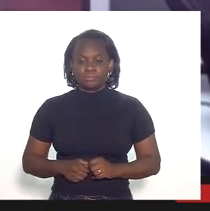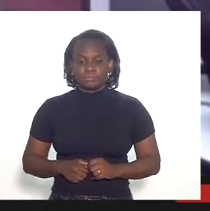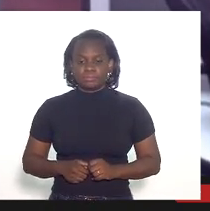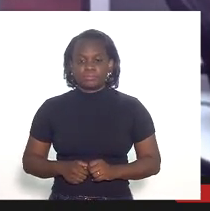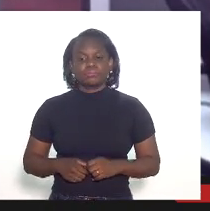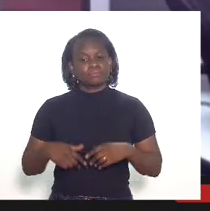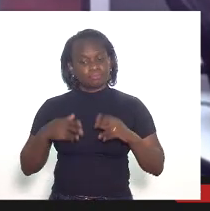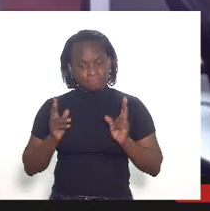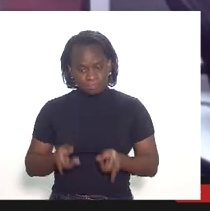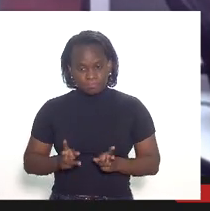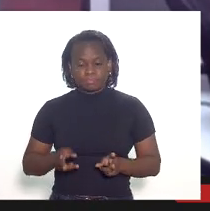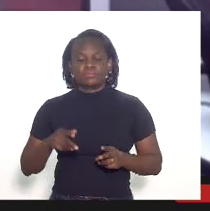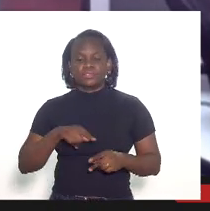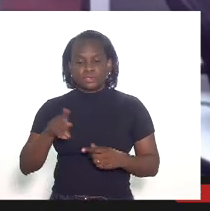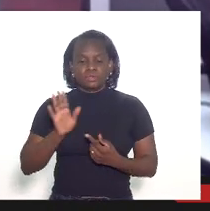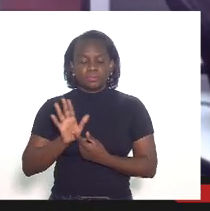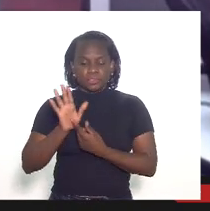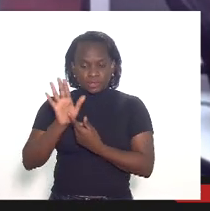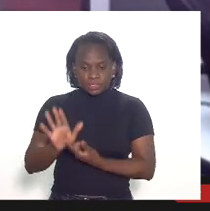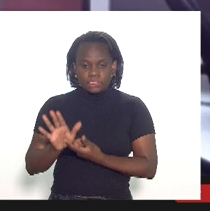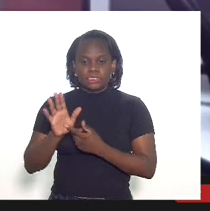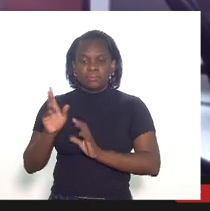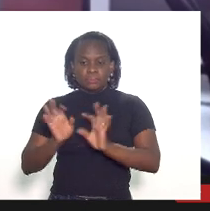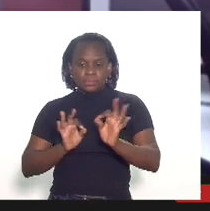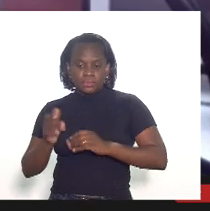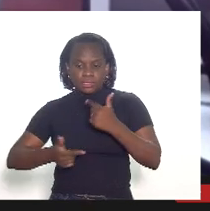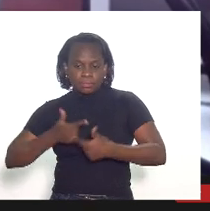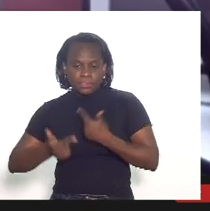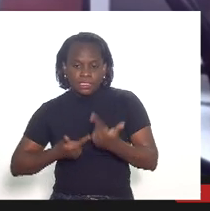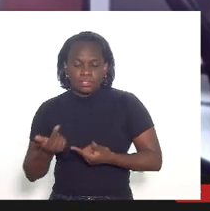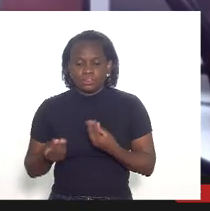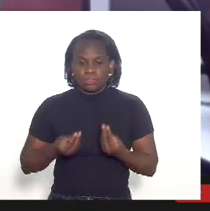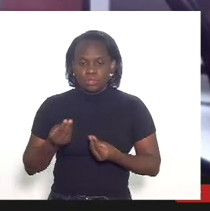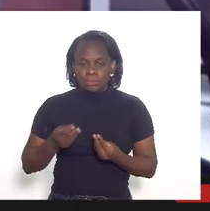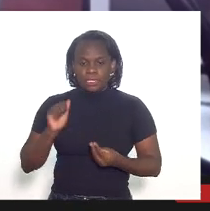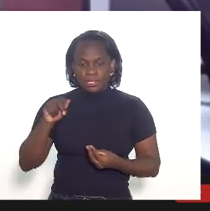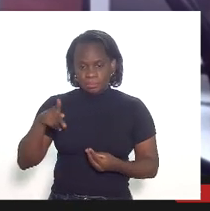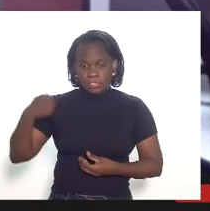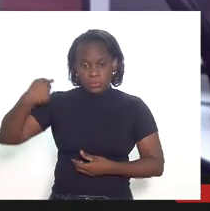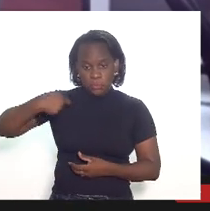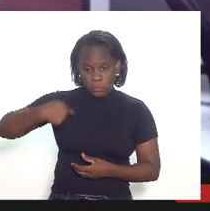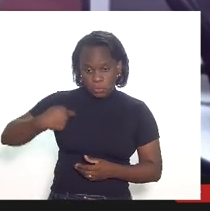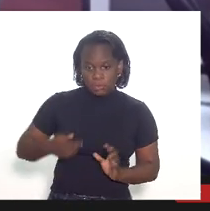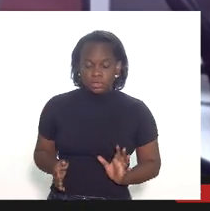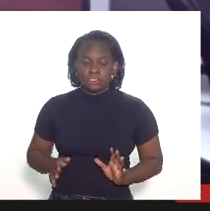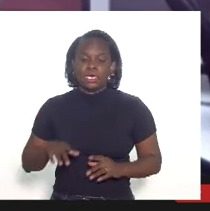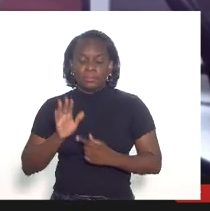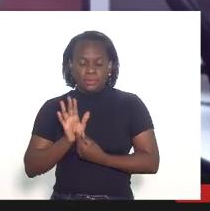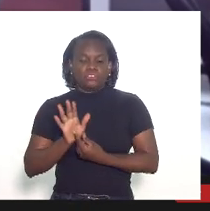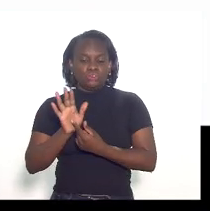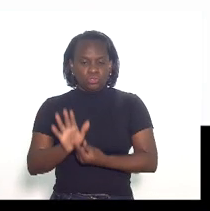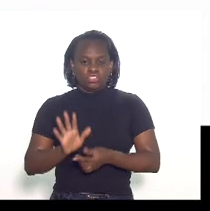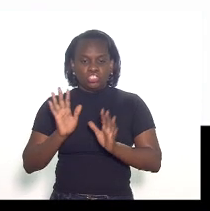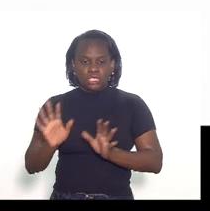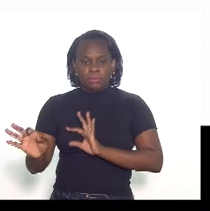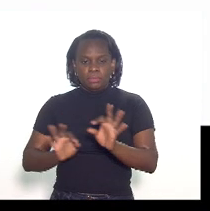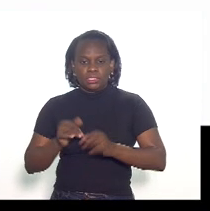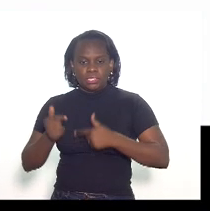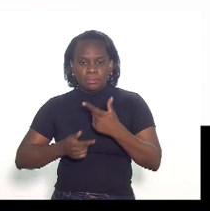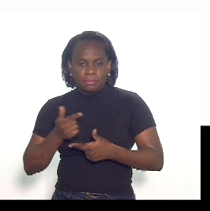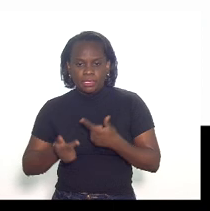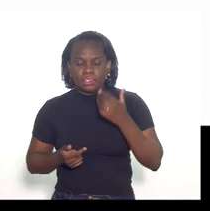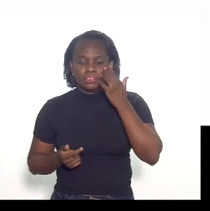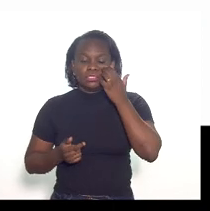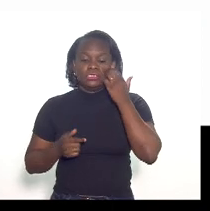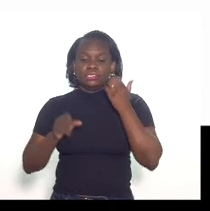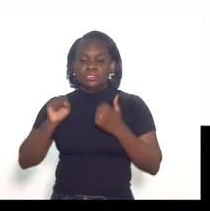mesmo assim nós apresentamos então um plano de trabalho que era o que a ANP estava exigindo nós apresentamos um plano de trabalho do que